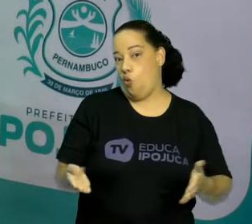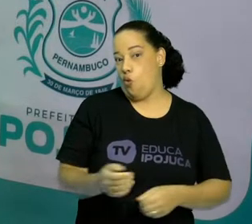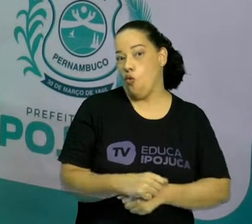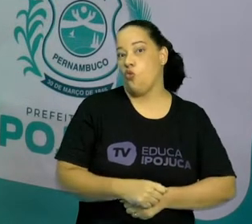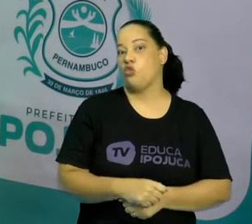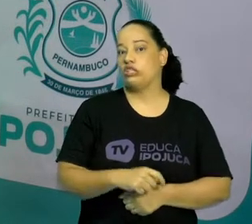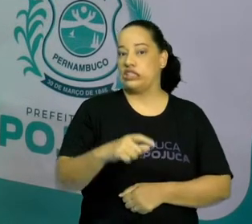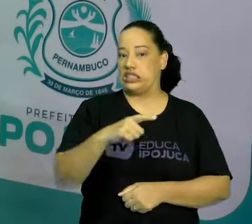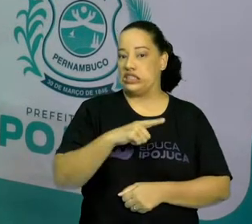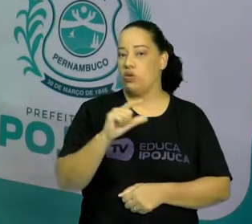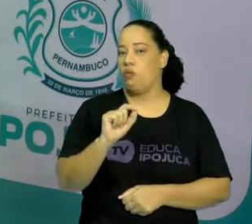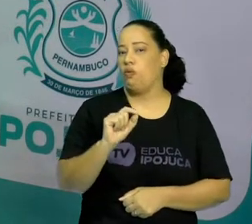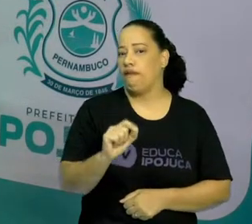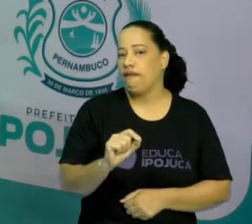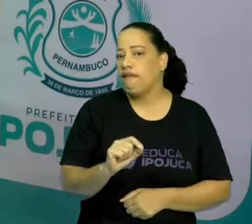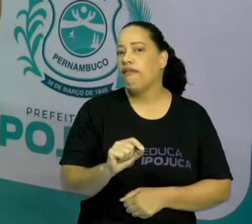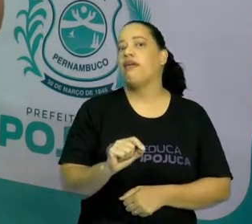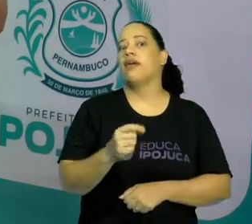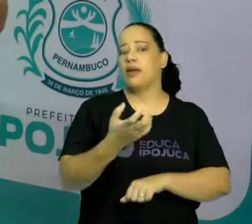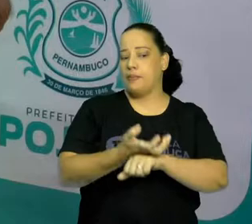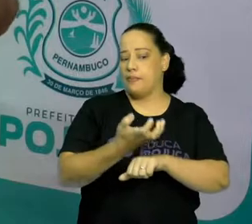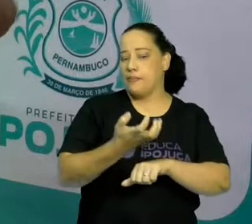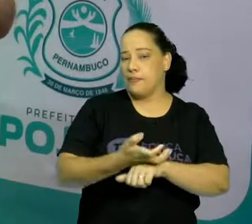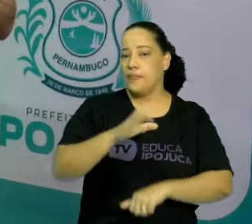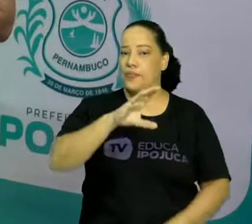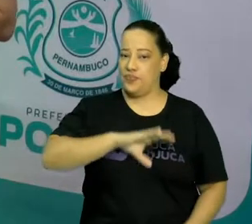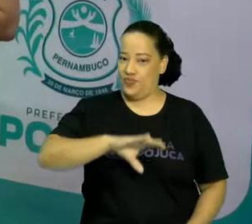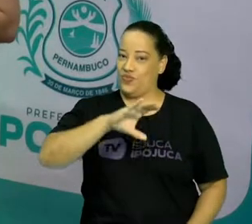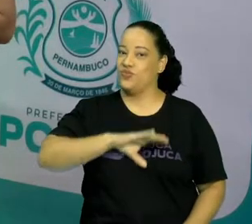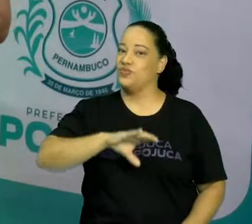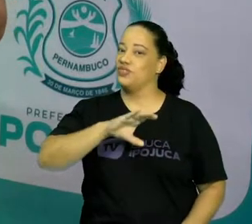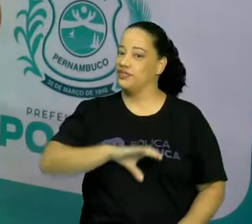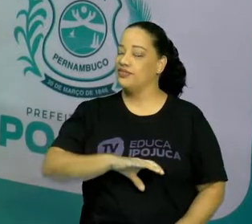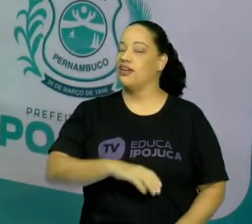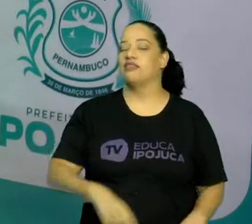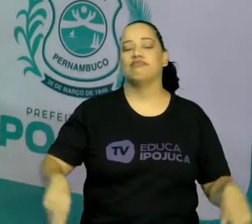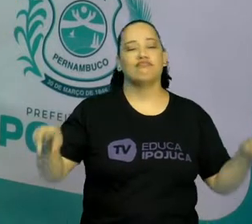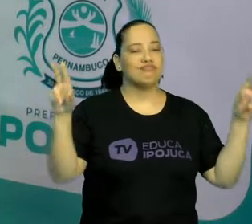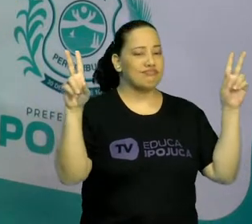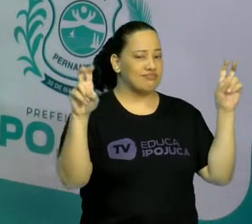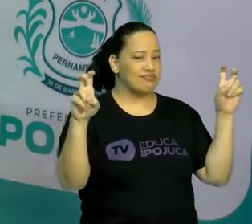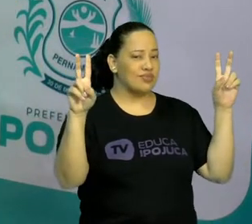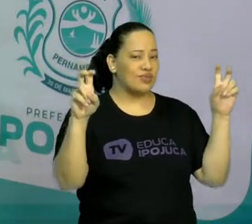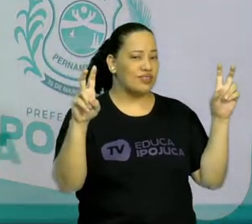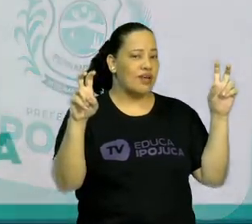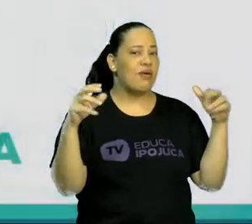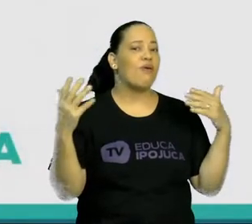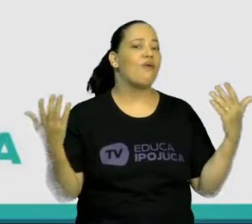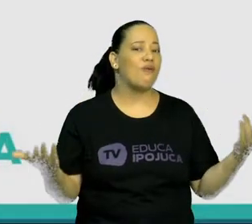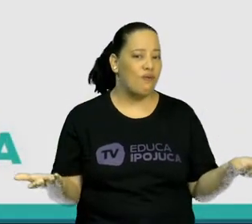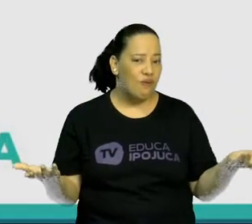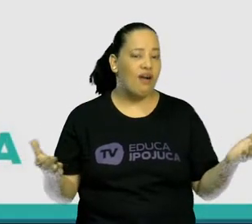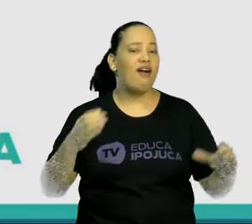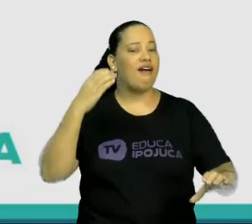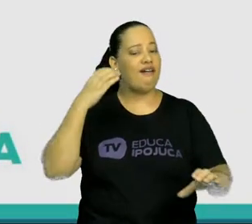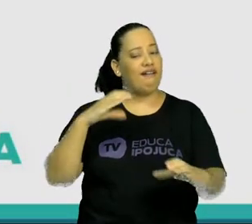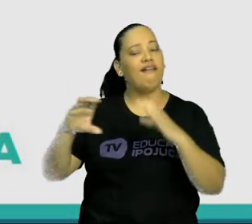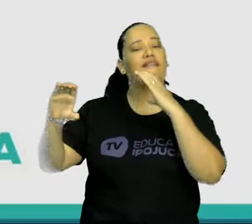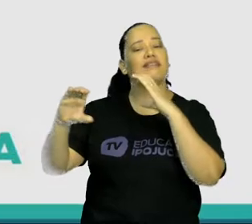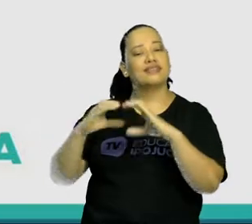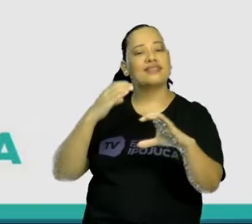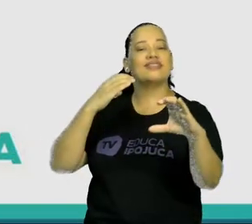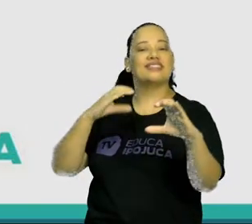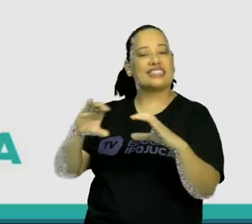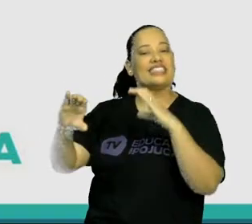de língua portuguesa. Legal, né? E hoje iremos falar sobre cantigas. Isso